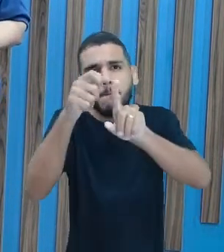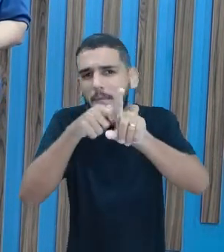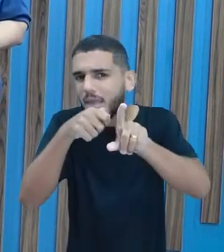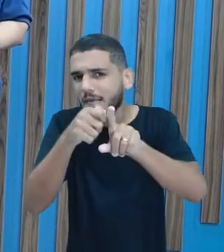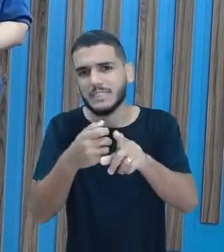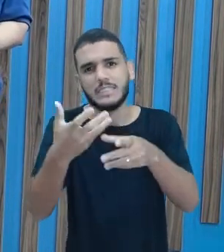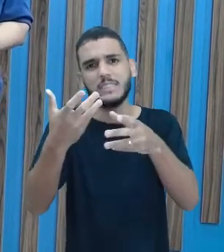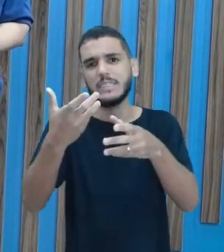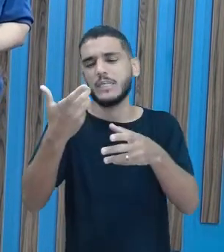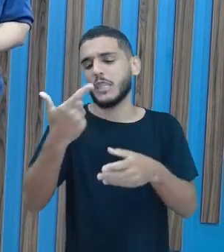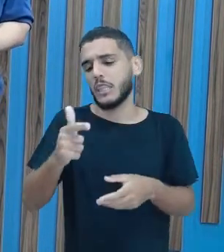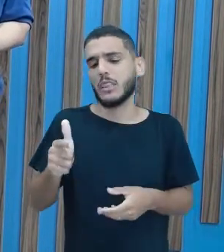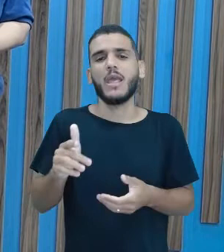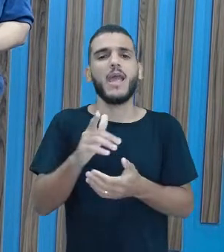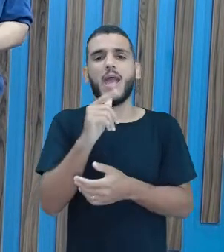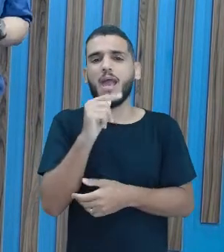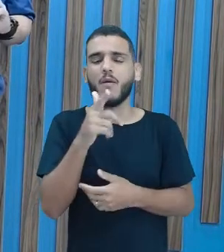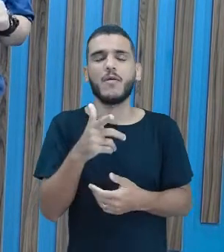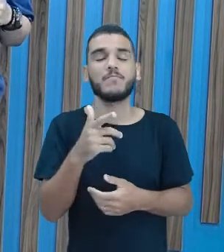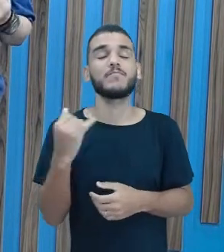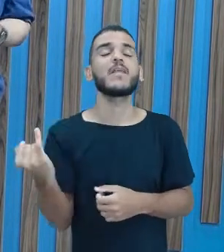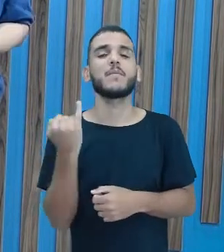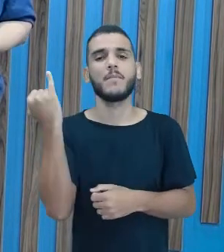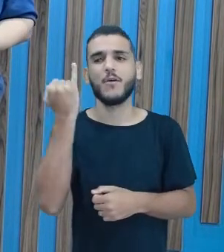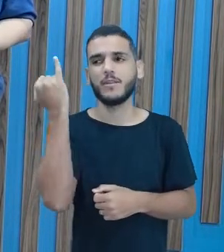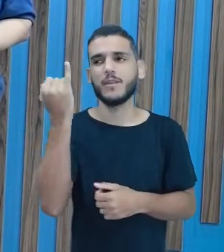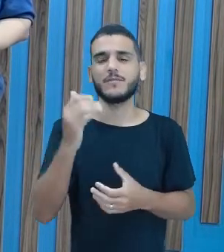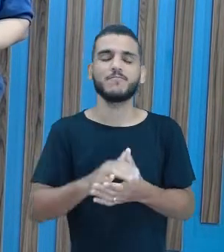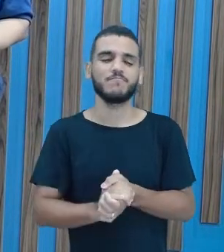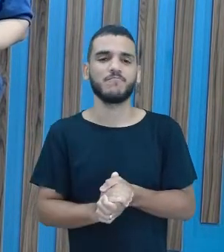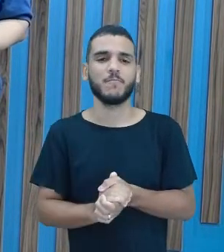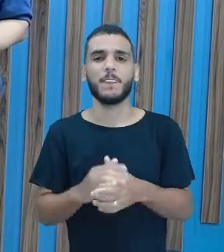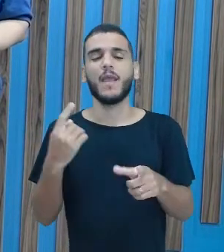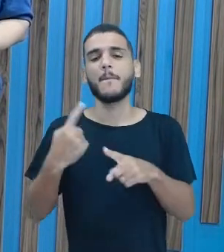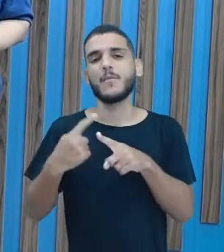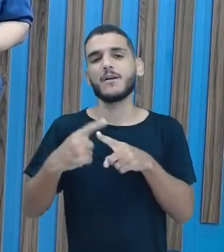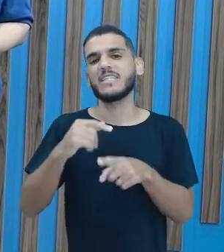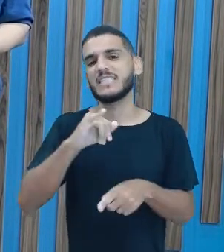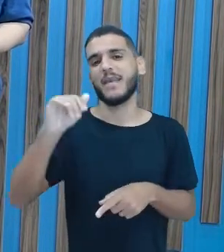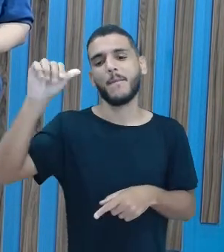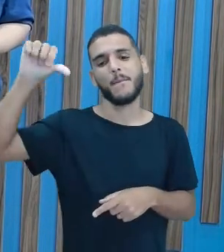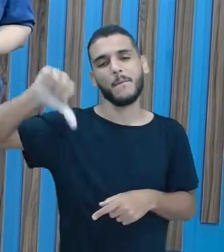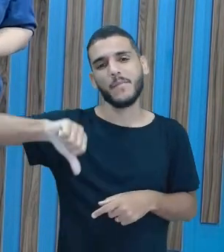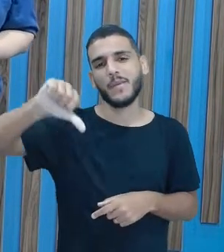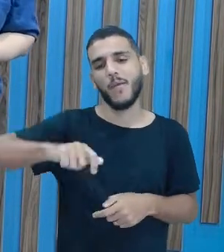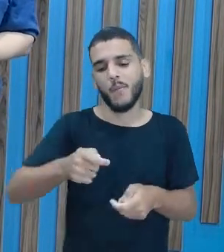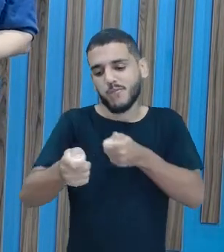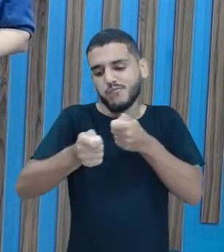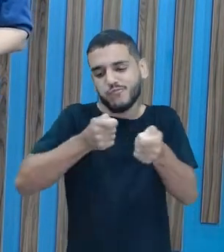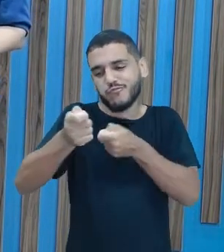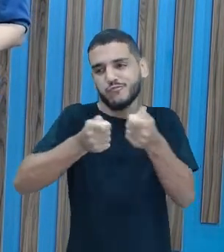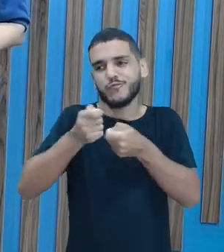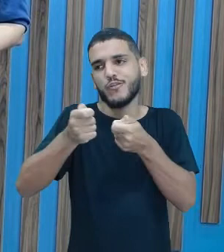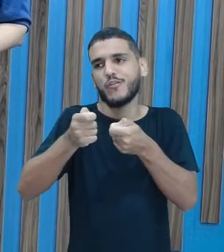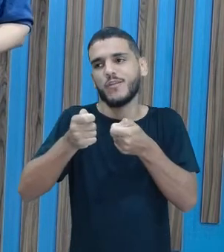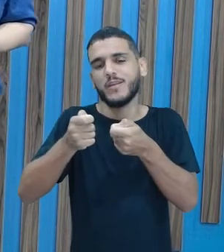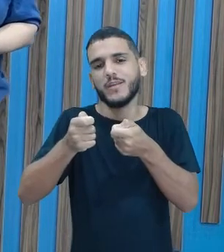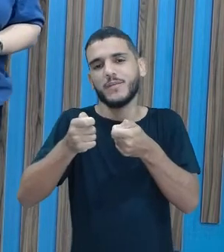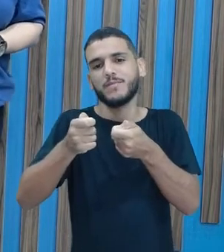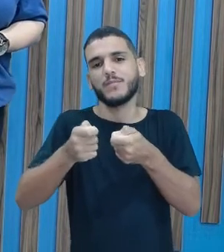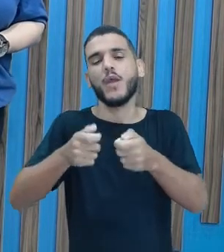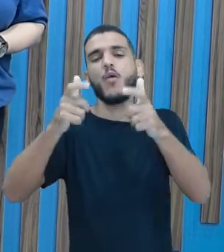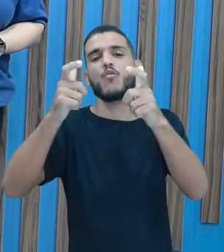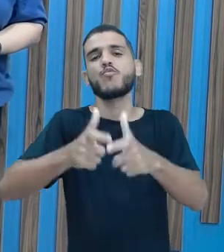água. Então, para você ver como é importante. Quanto pior o racionamento de água, isso quer dizer o quê? Que lá nas